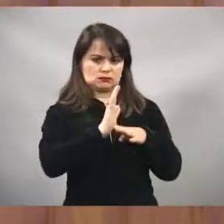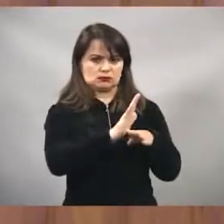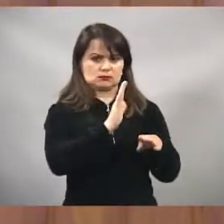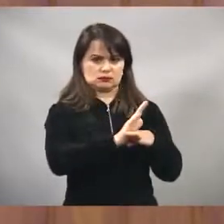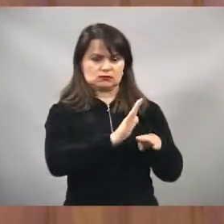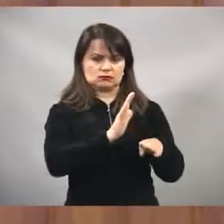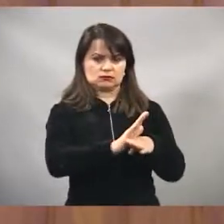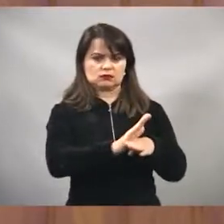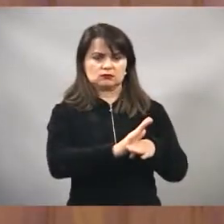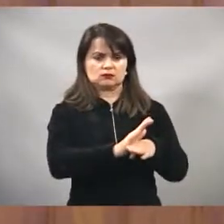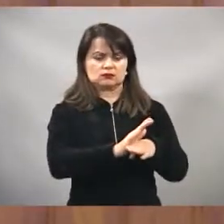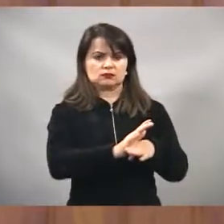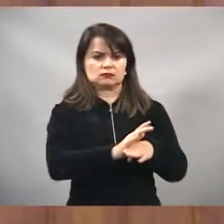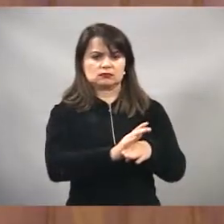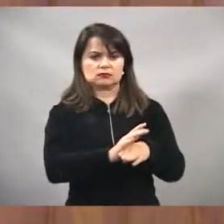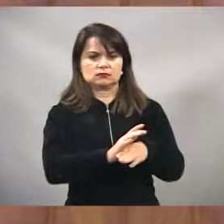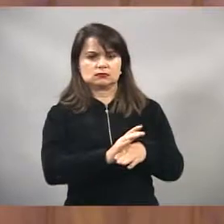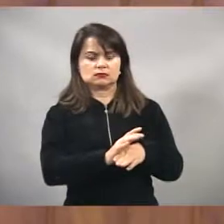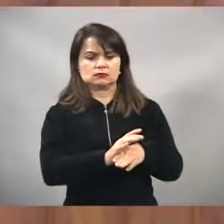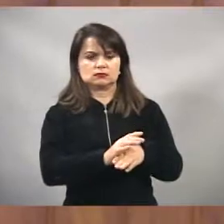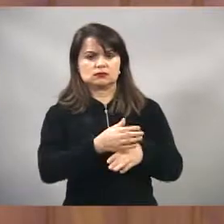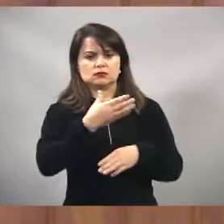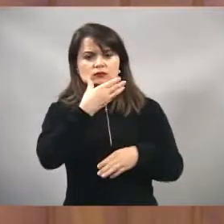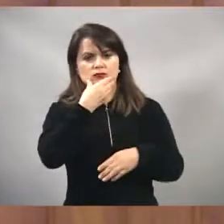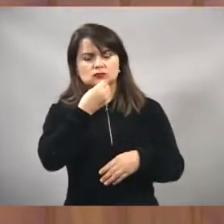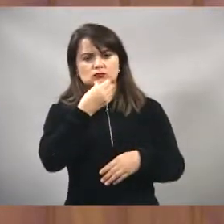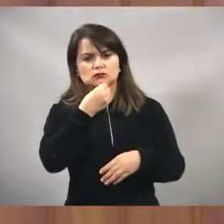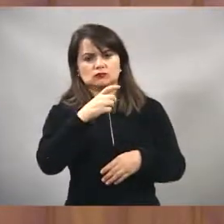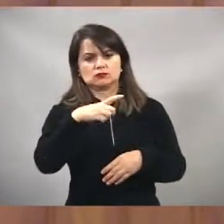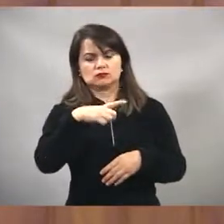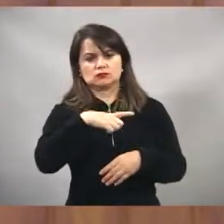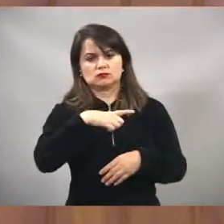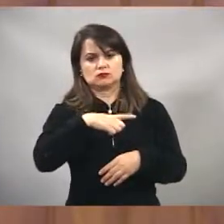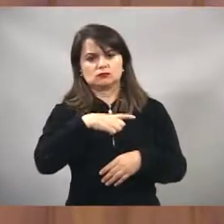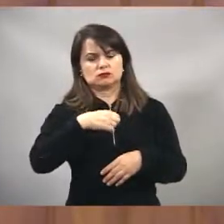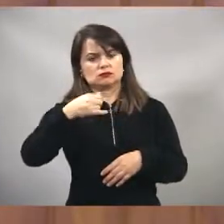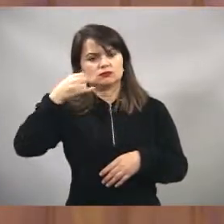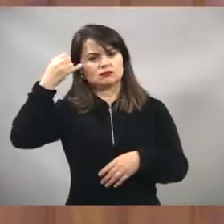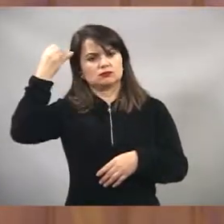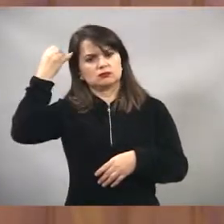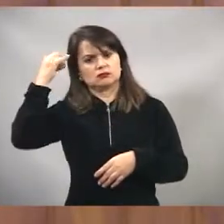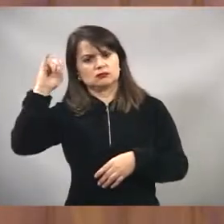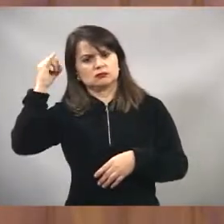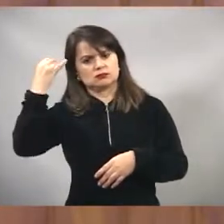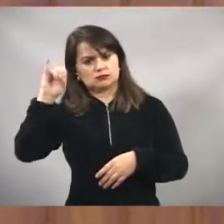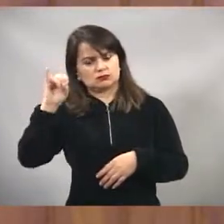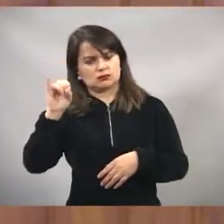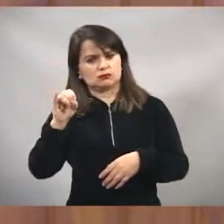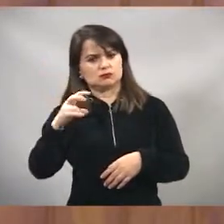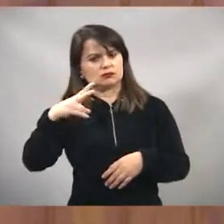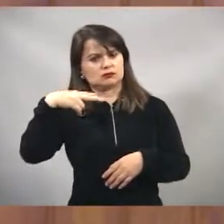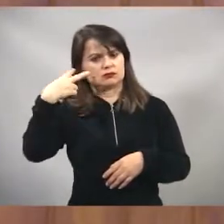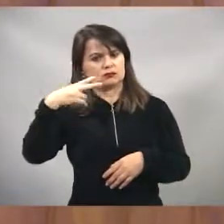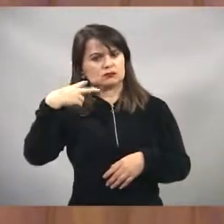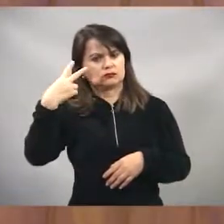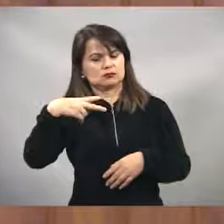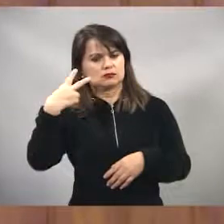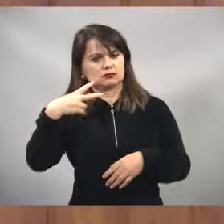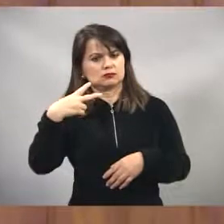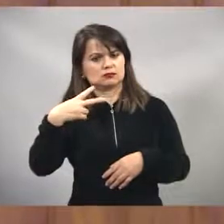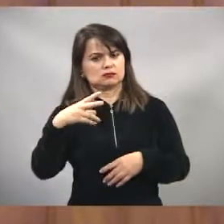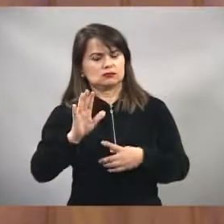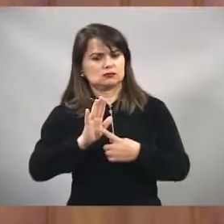teve a brilhante ideia dos vereadores poder indicar alguns pontos da devolução desse